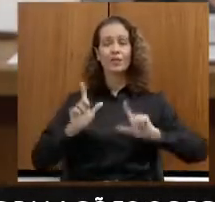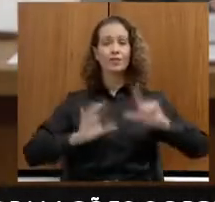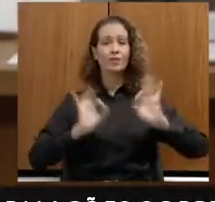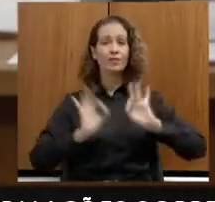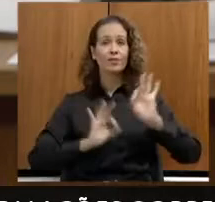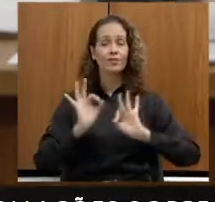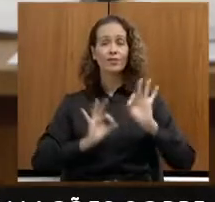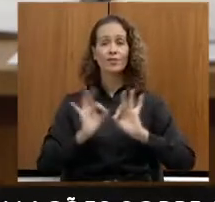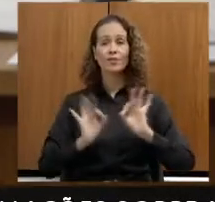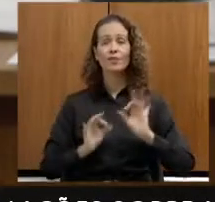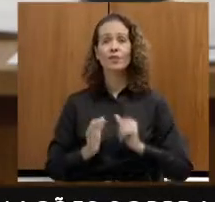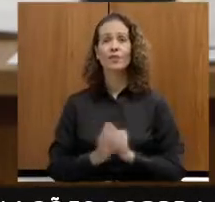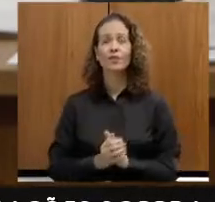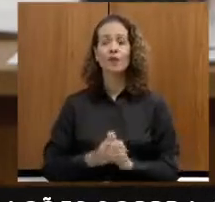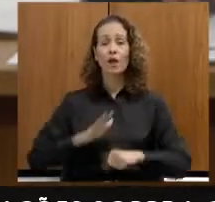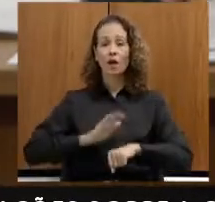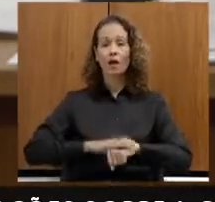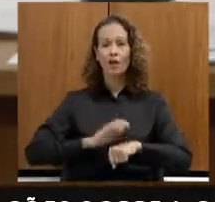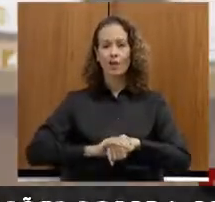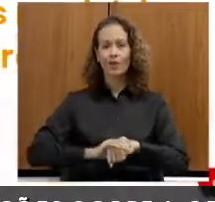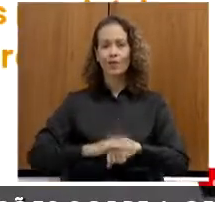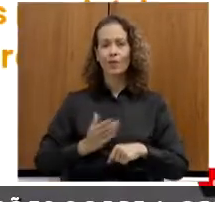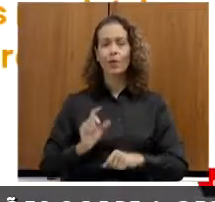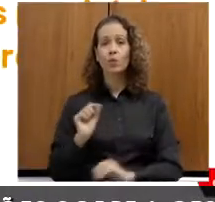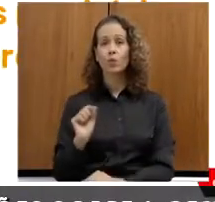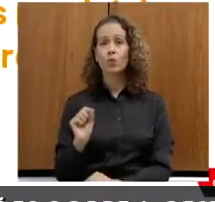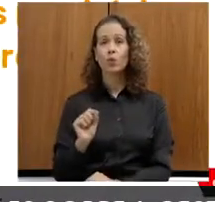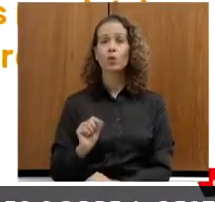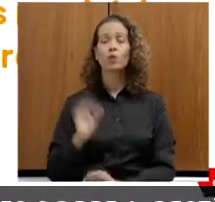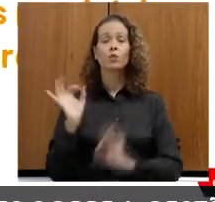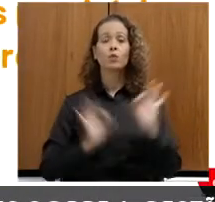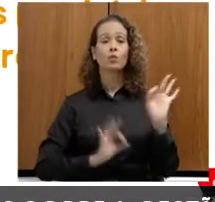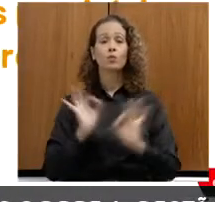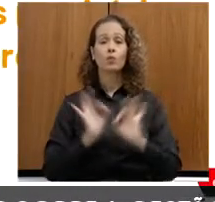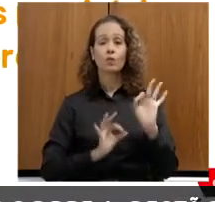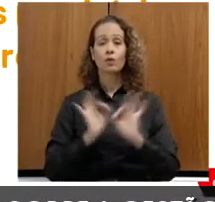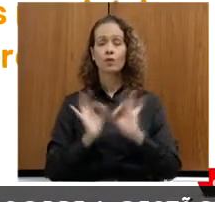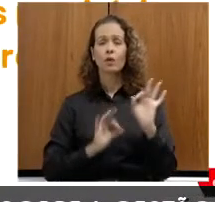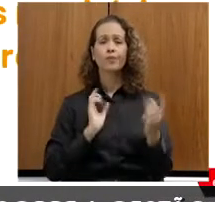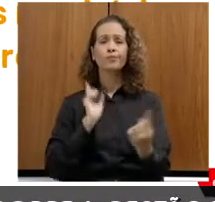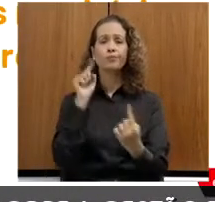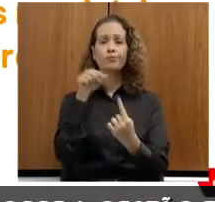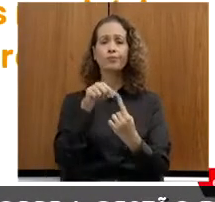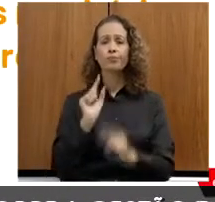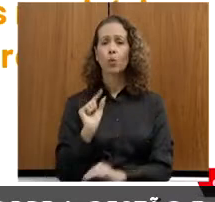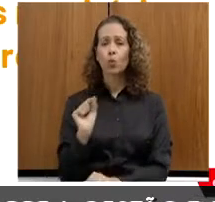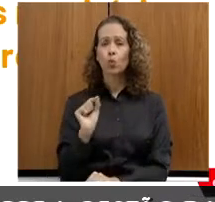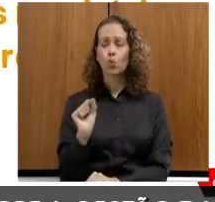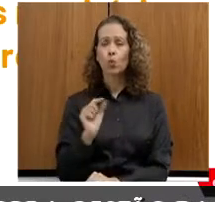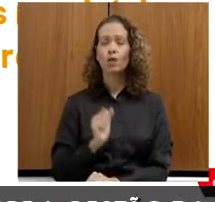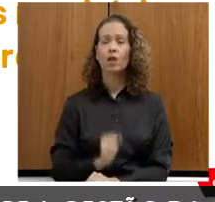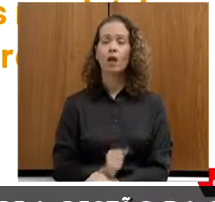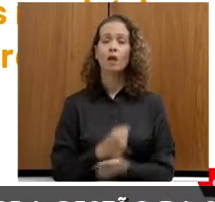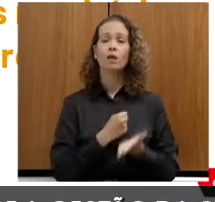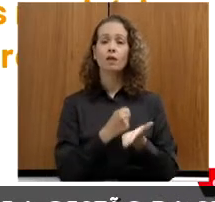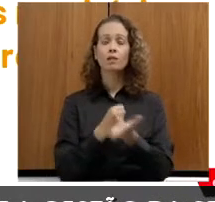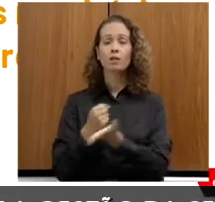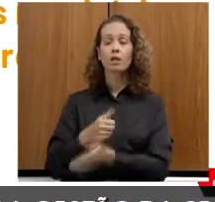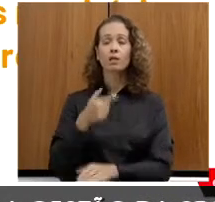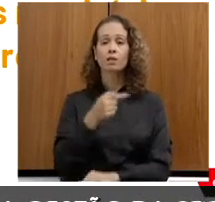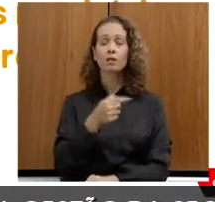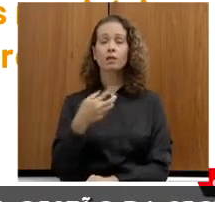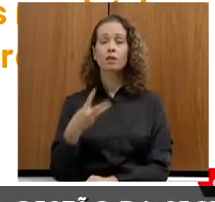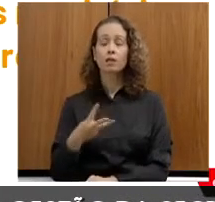e uma Trajetória para a Autonomia. É um programa que visa atender 73